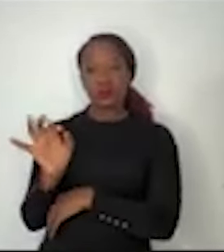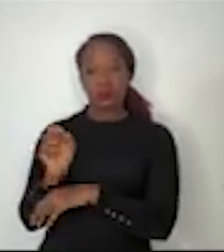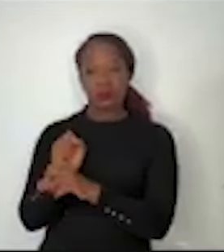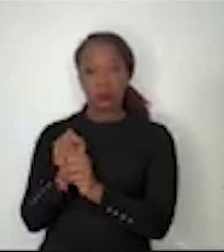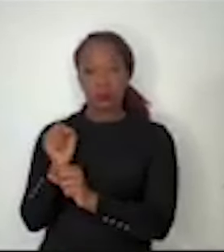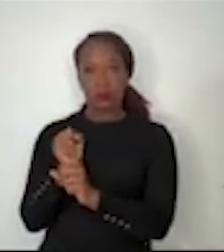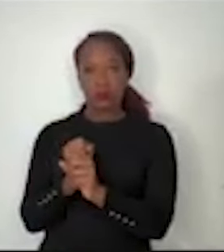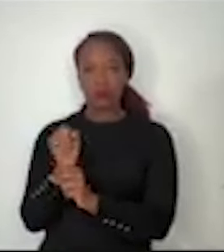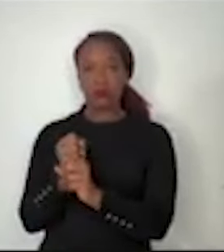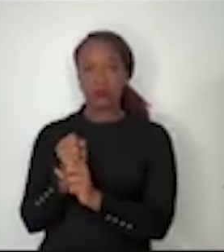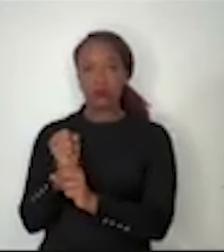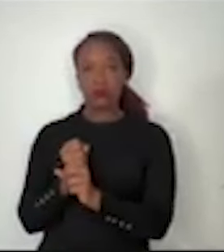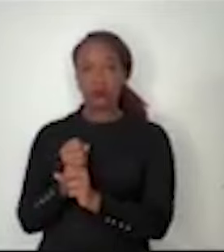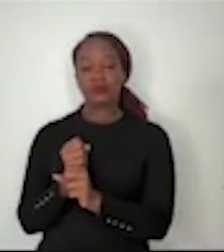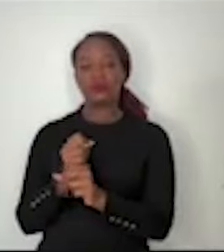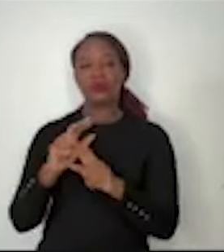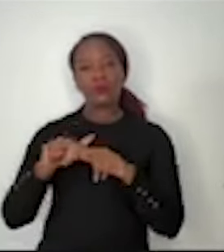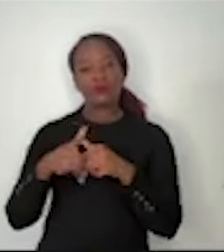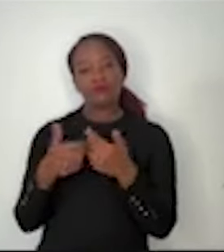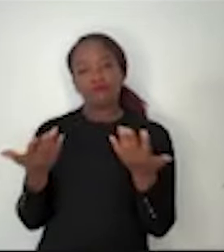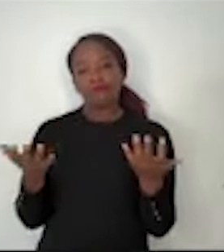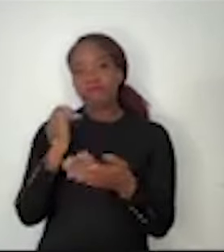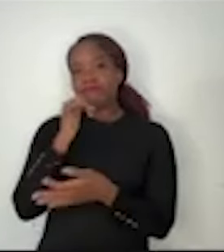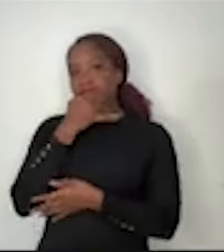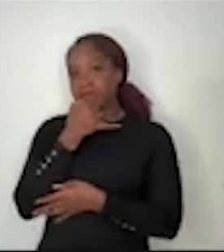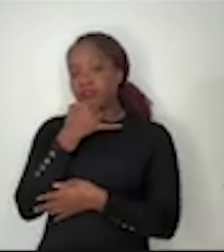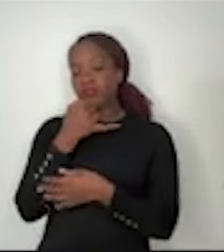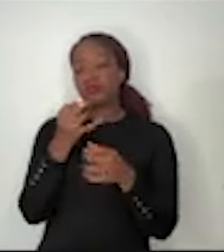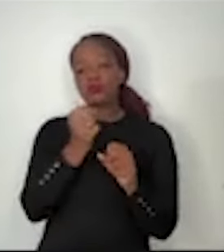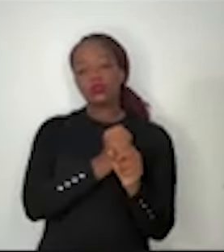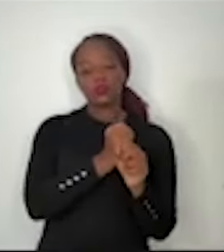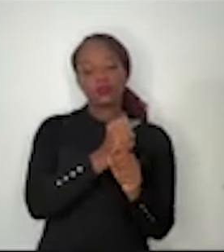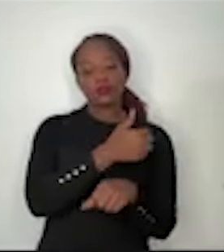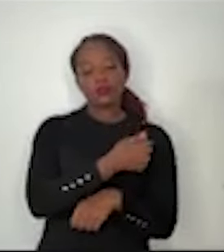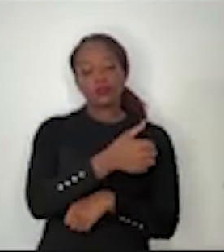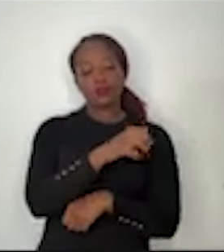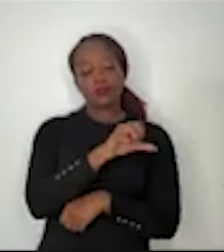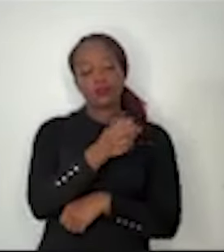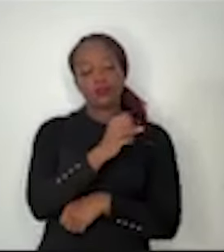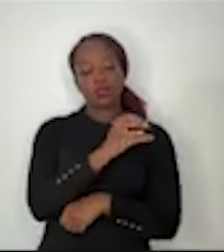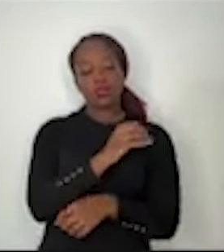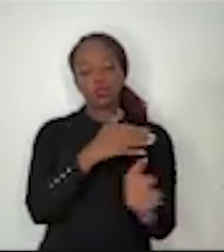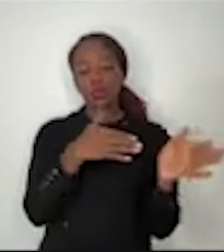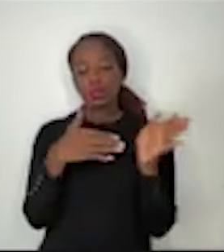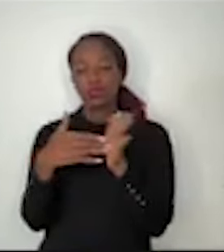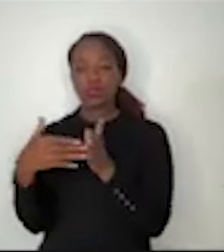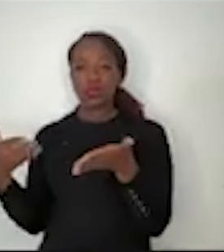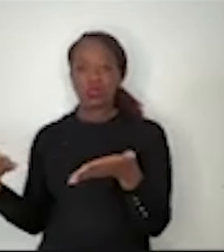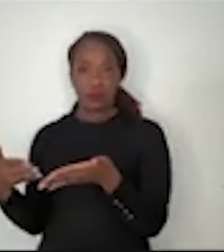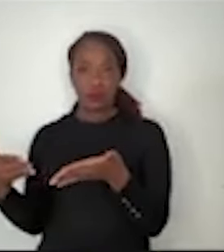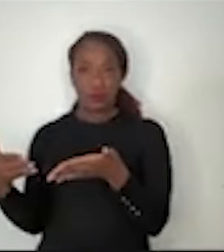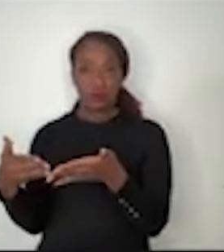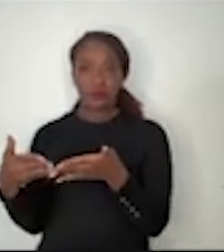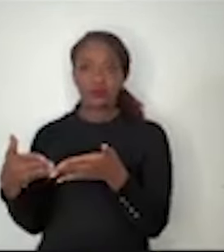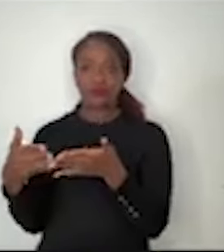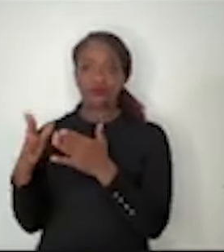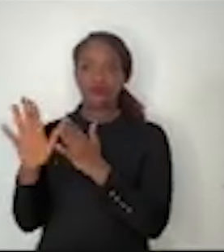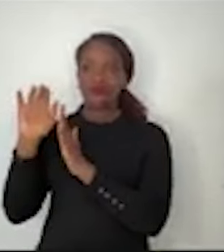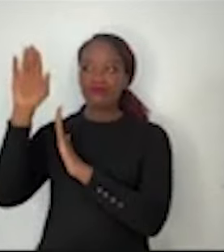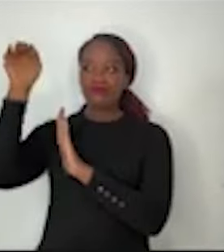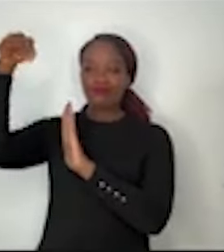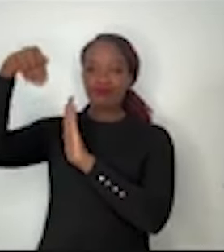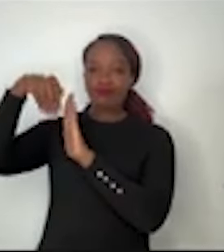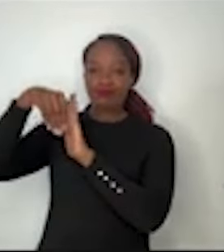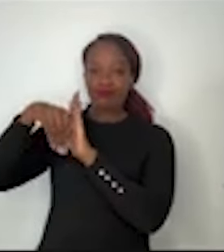infelizmente, de 1980 para cá, nós temos tido um crescimento extremamente